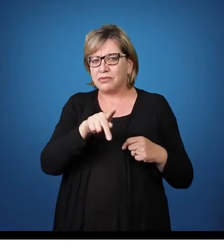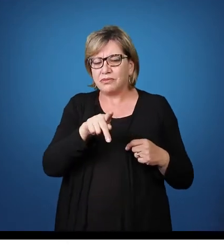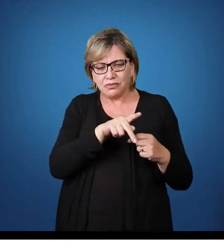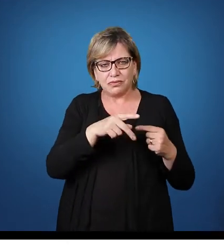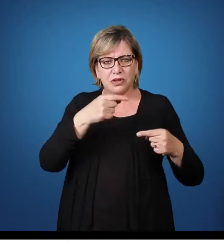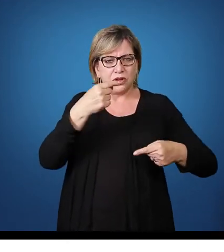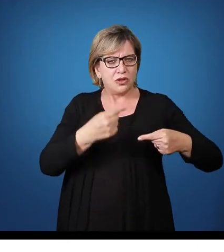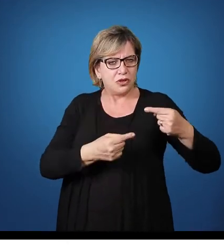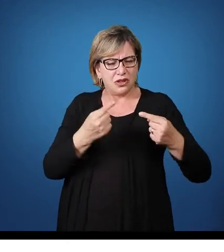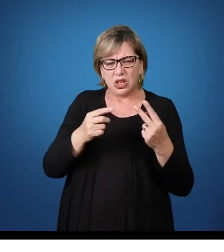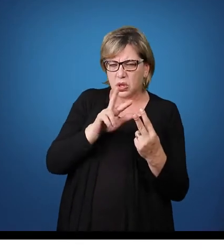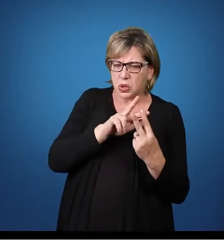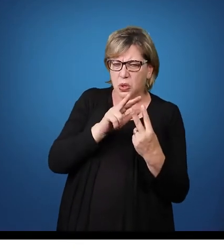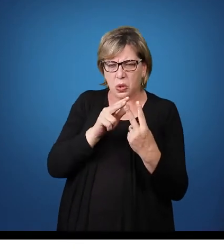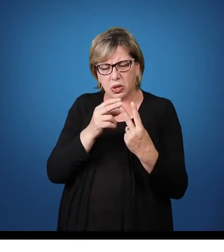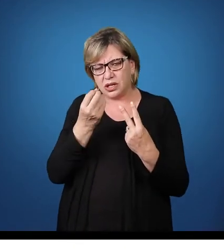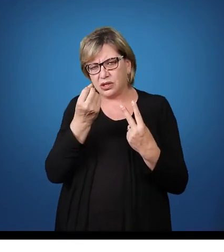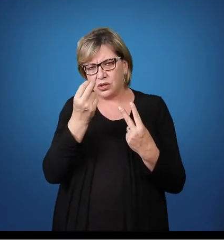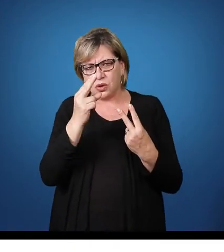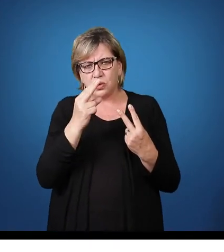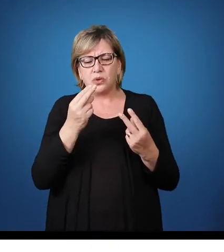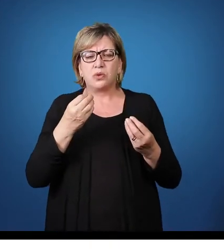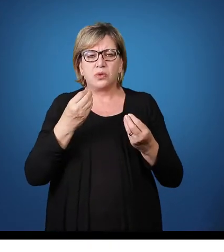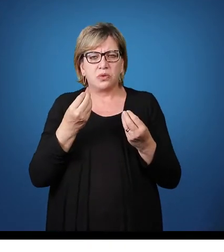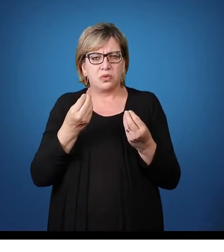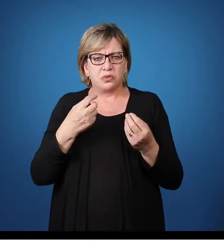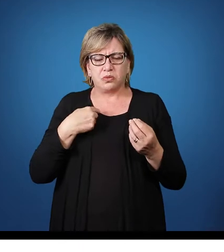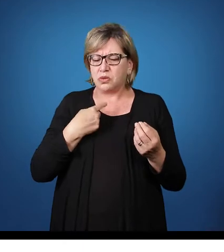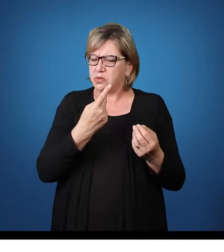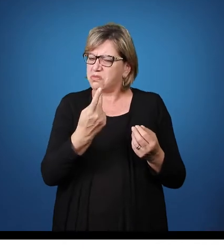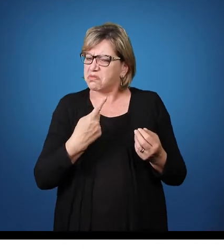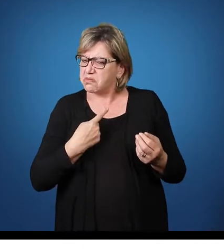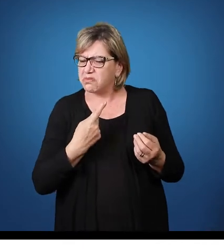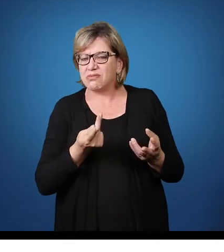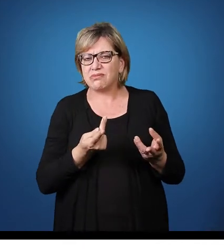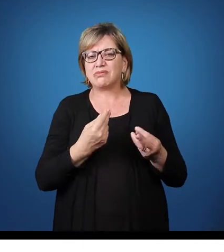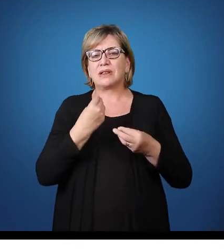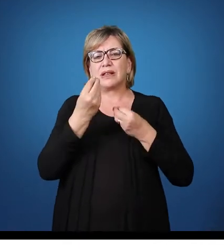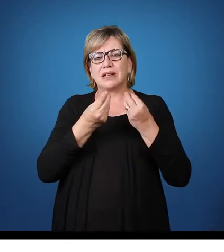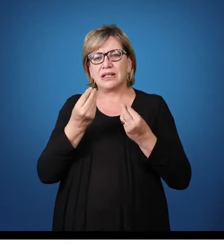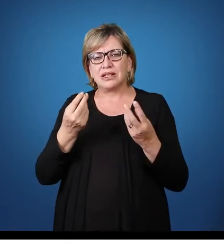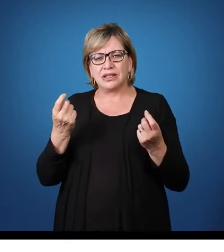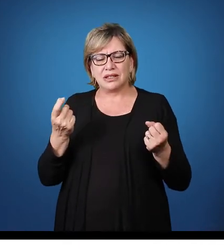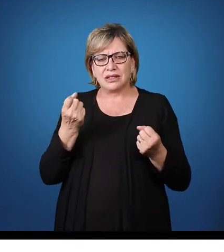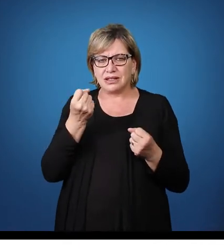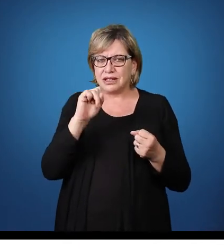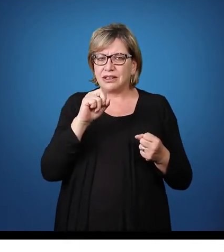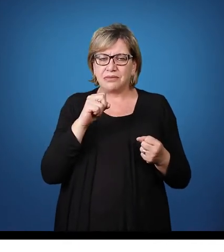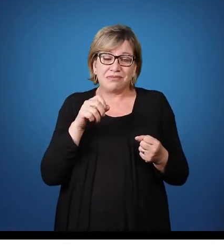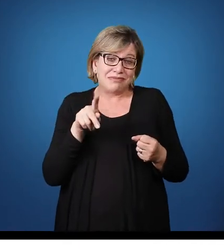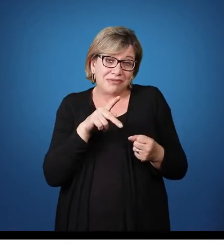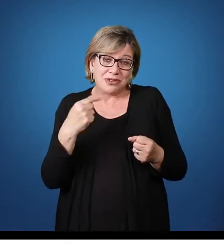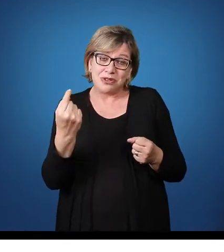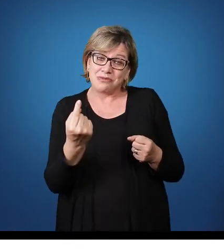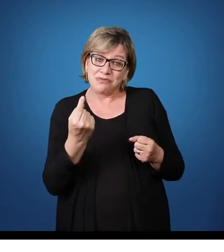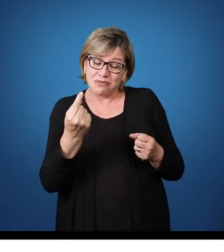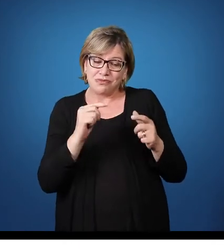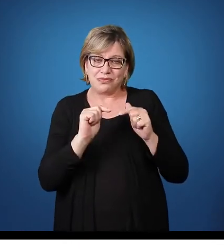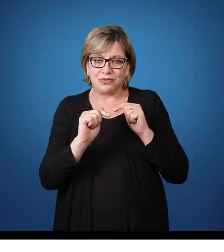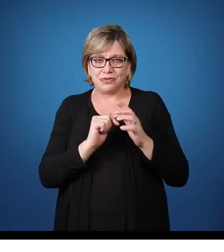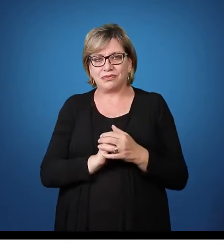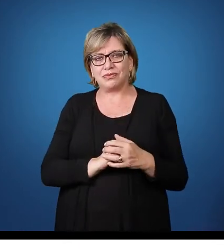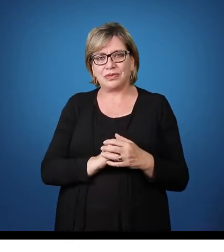quando nós temos duas professoras que trabalham Ou comigo mesmo ali Quando o professor não tem uma dupla para trabalhar com ele